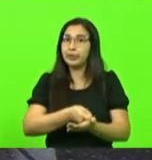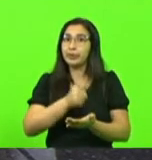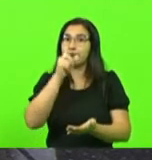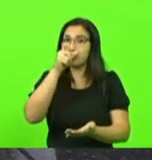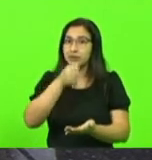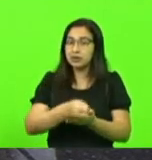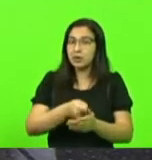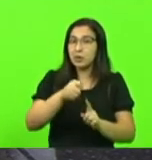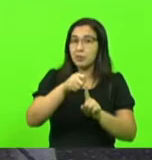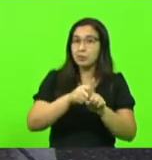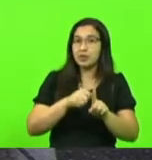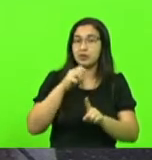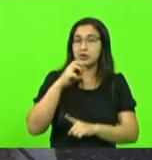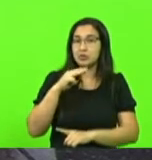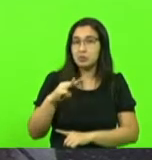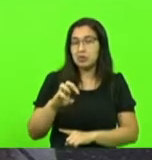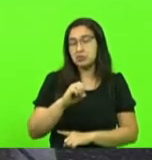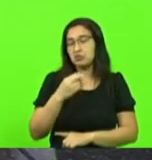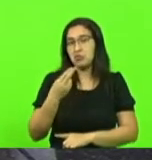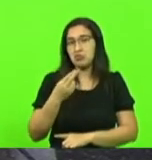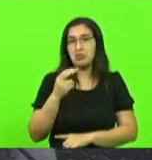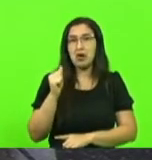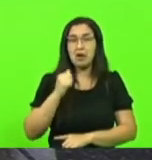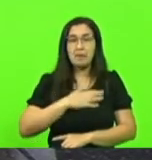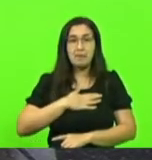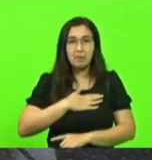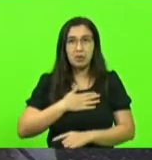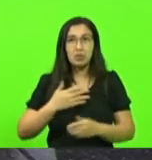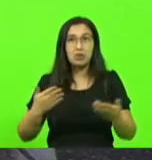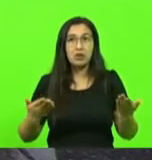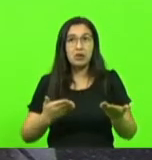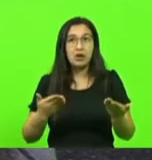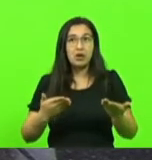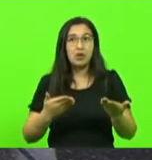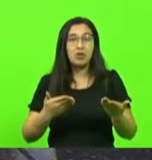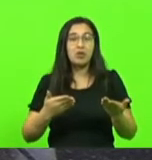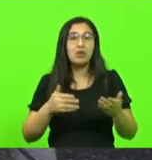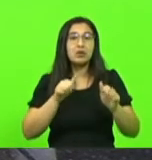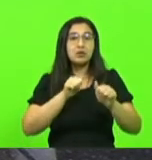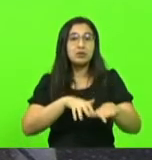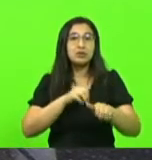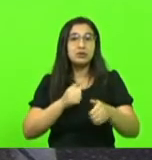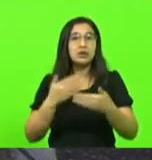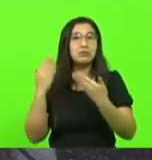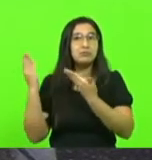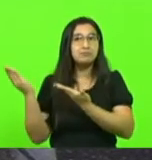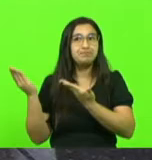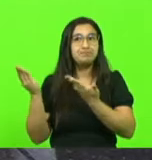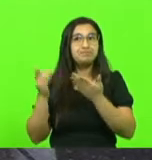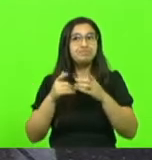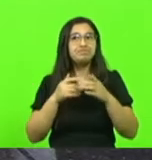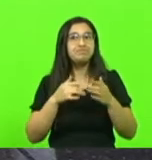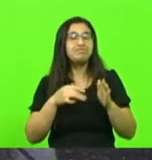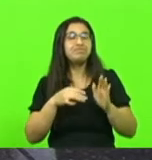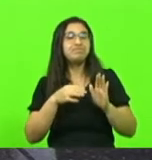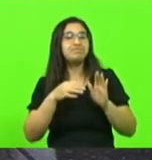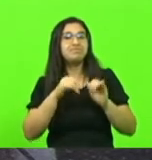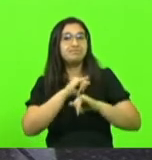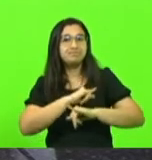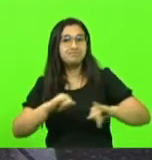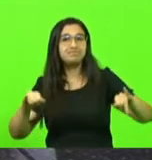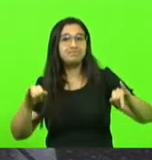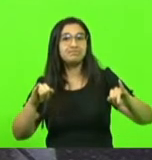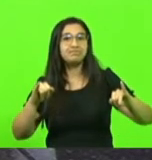março ou abril deste ano, e agora, em setembro, como está aqui na matéria, passou por uma grande onda